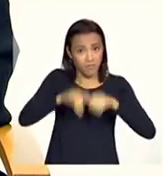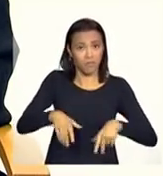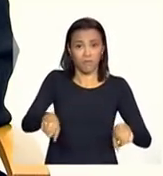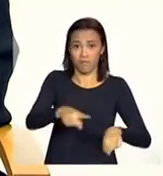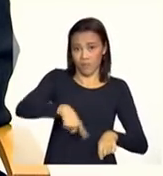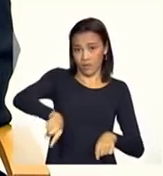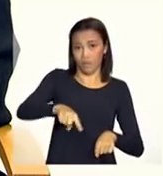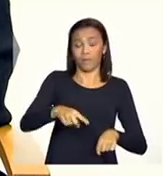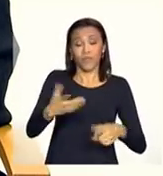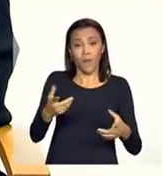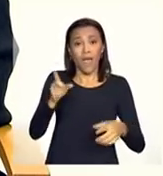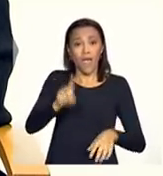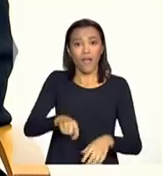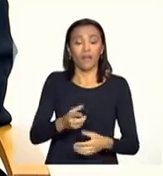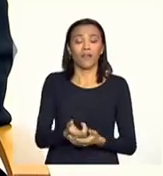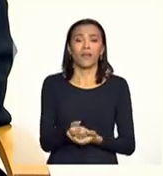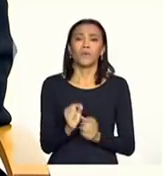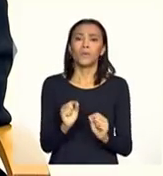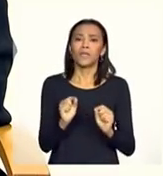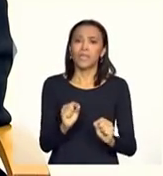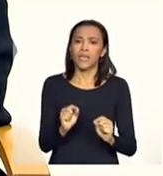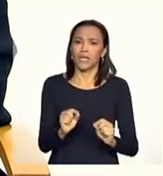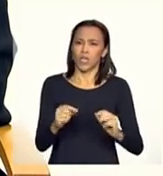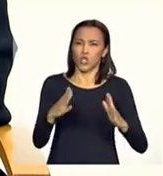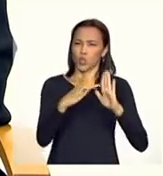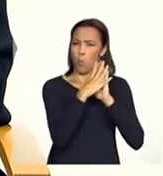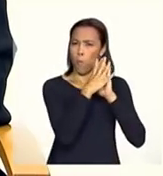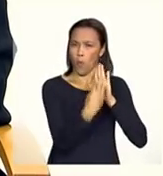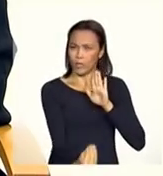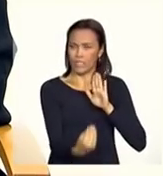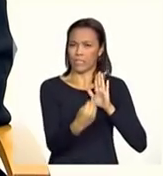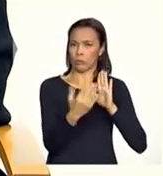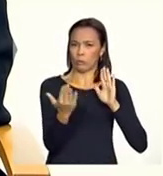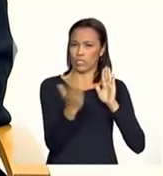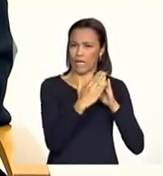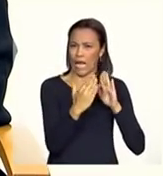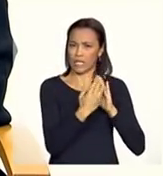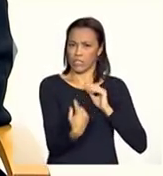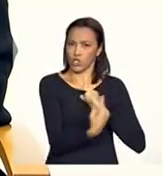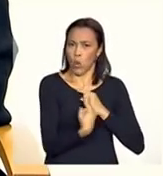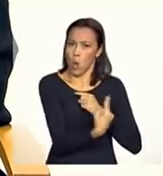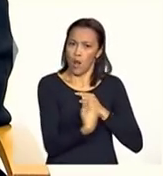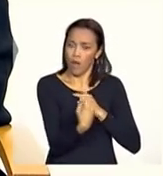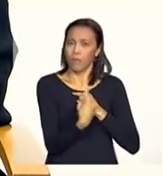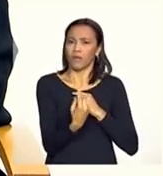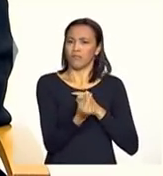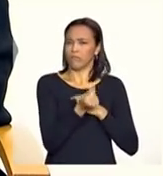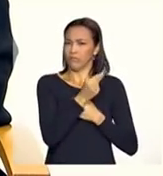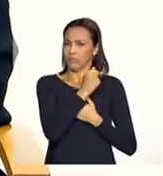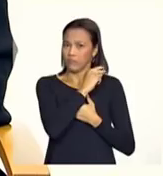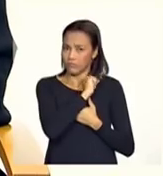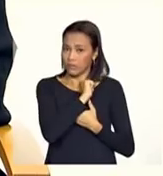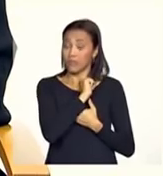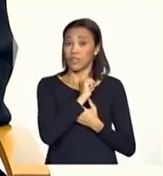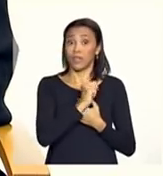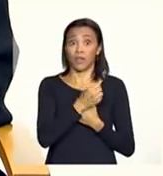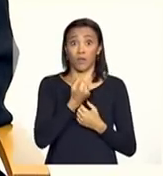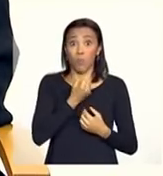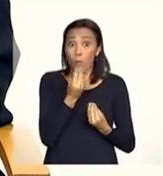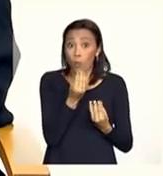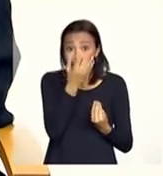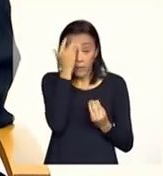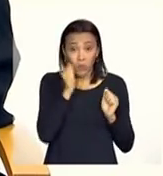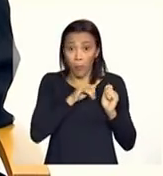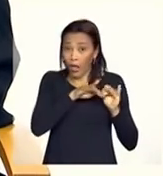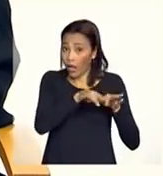desse momento, exatamente, de sair de um modelo de isolamento, um modelo residencial em grandes números, para um